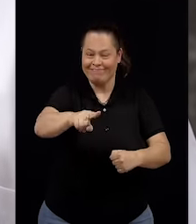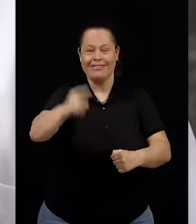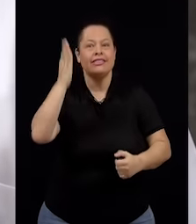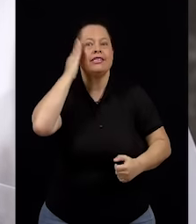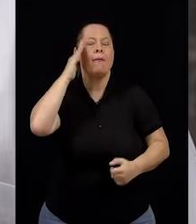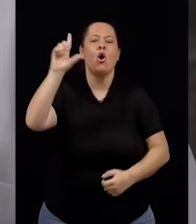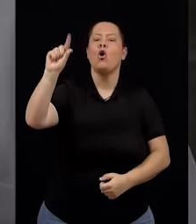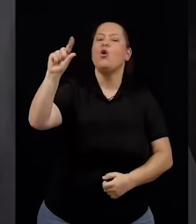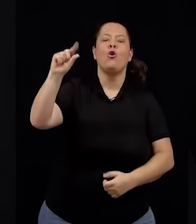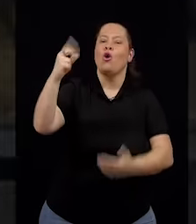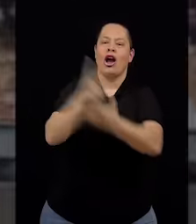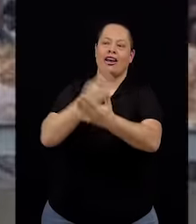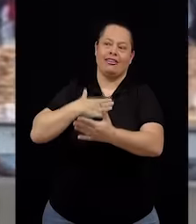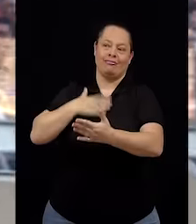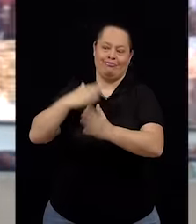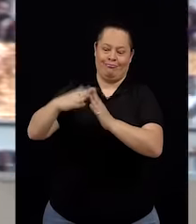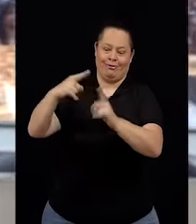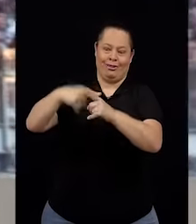da nossa Arquidiocese.